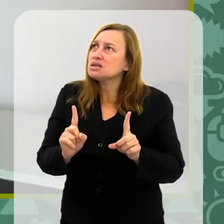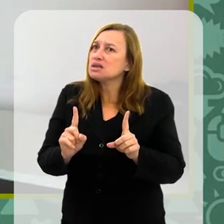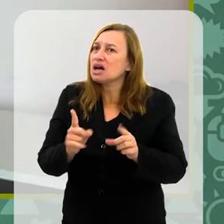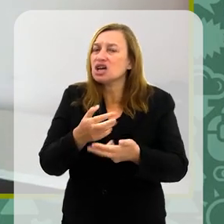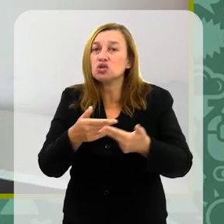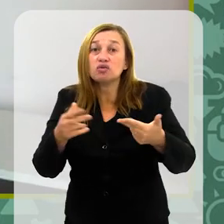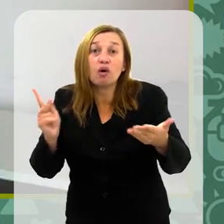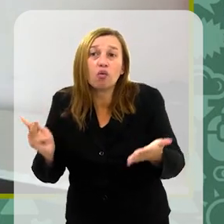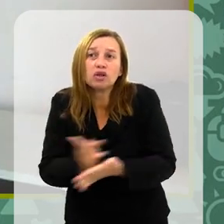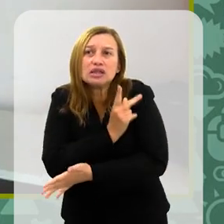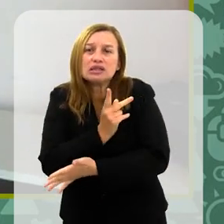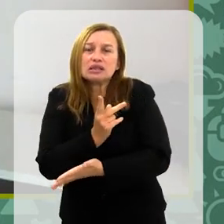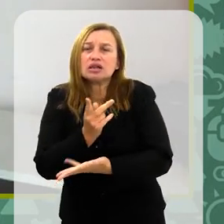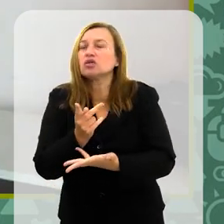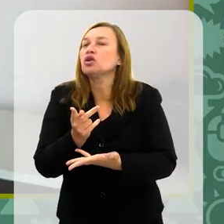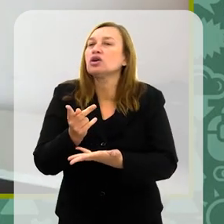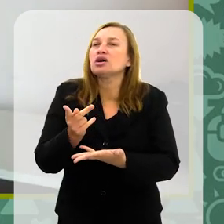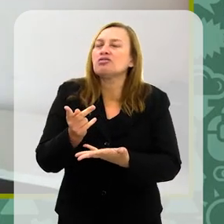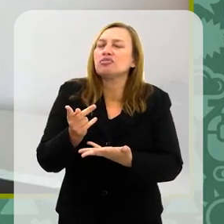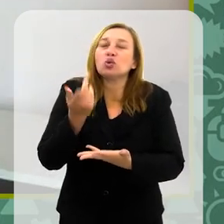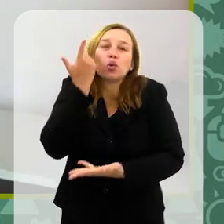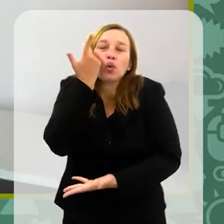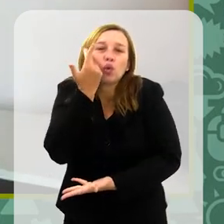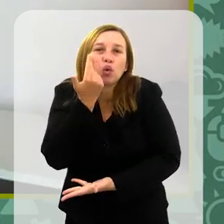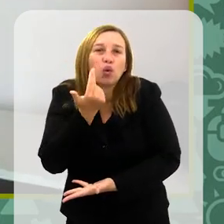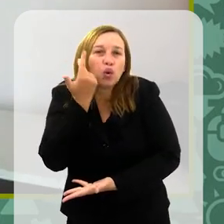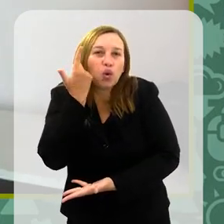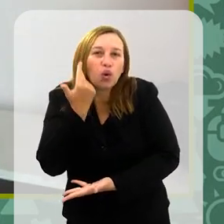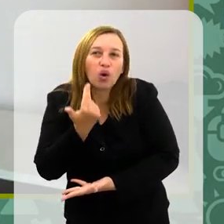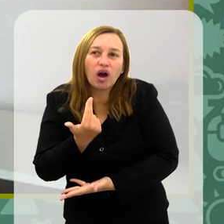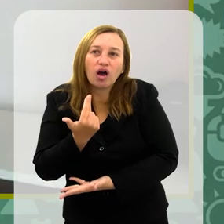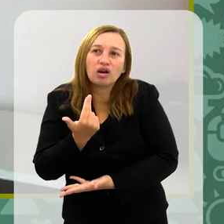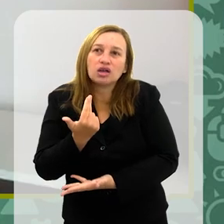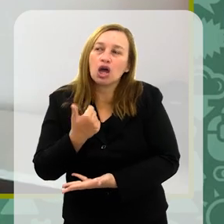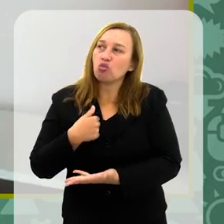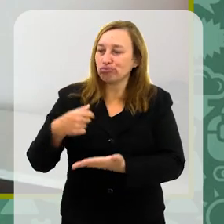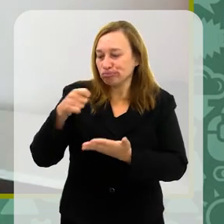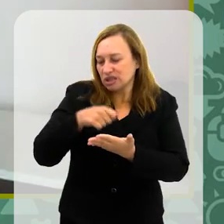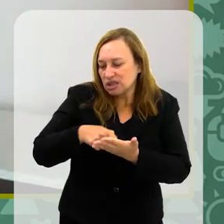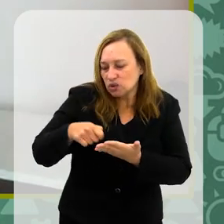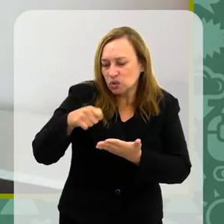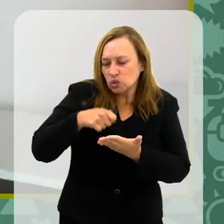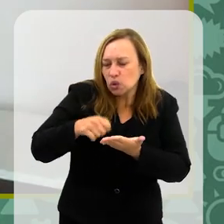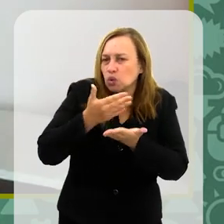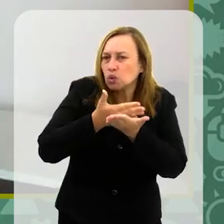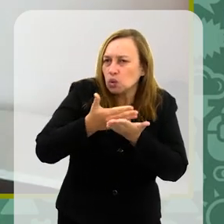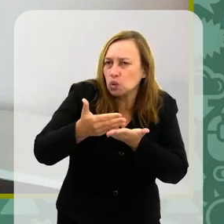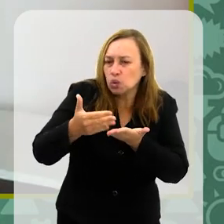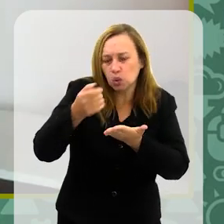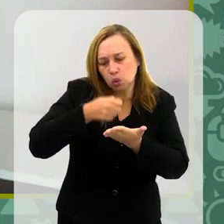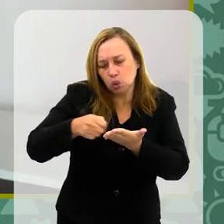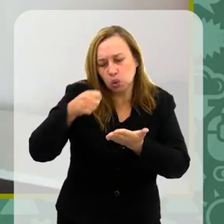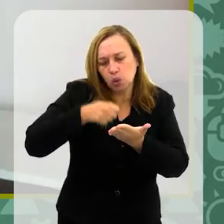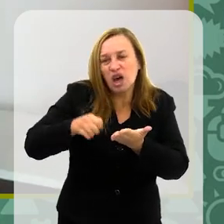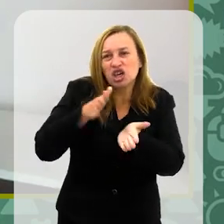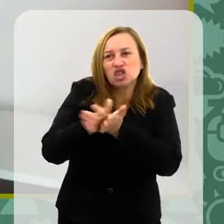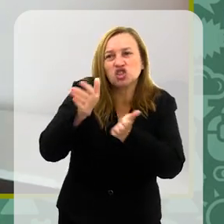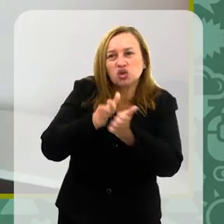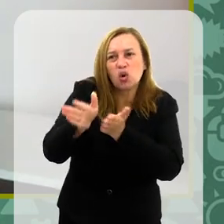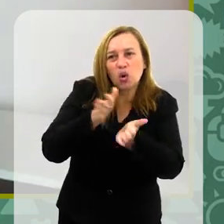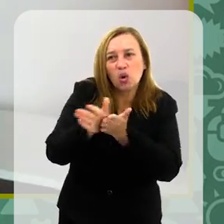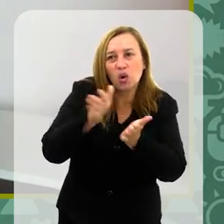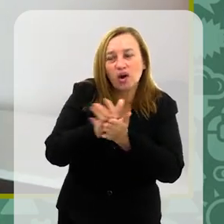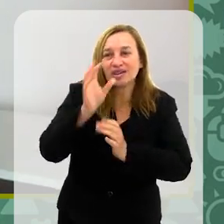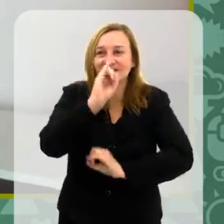acontecendo de uma forma muito natural, porque eu comecei a escrever, comecei a publicar as minhas histórias na